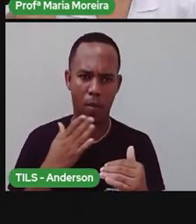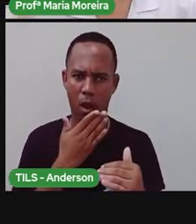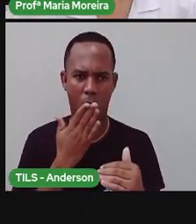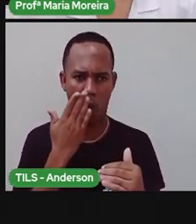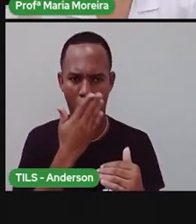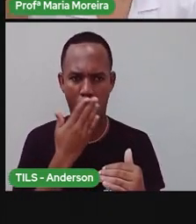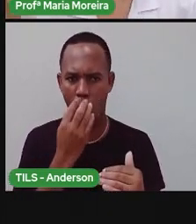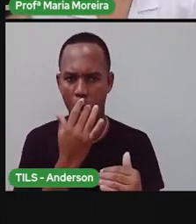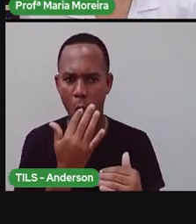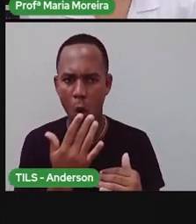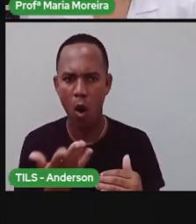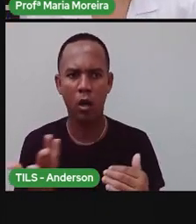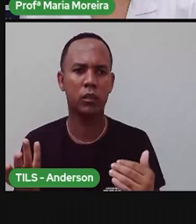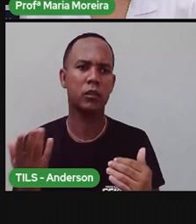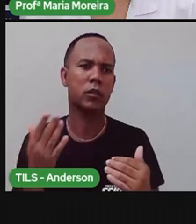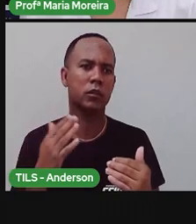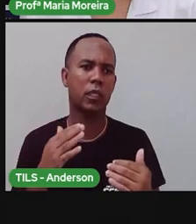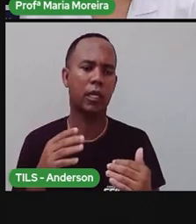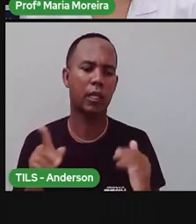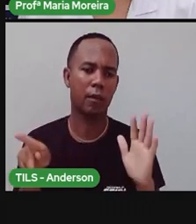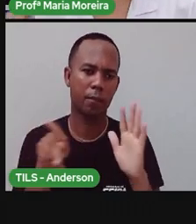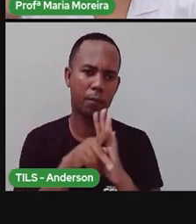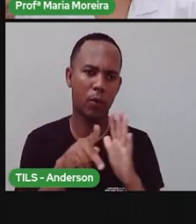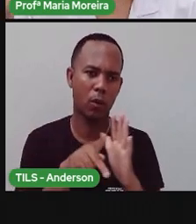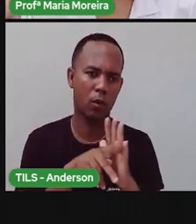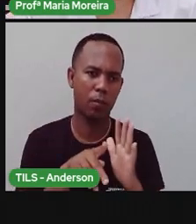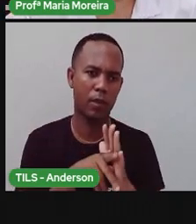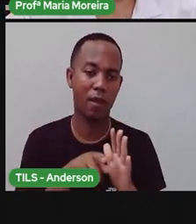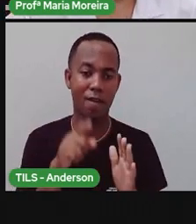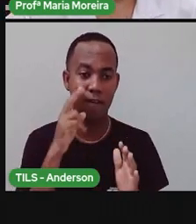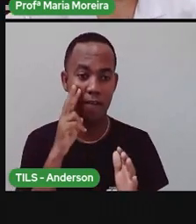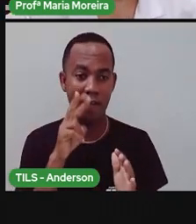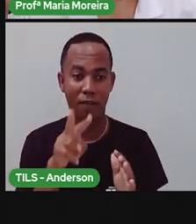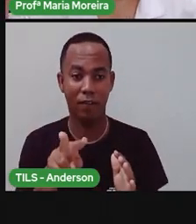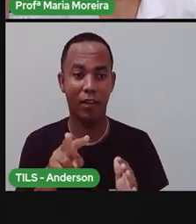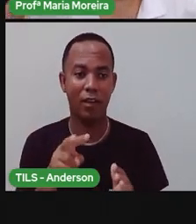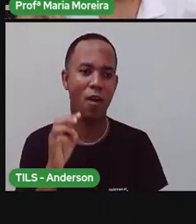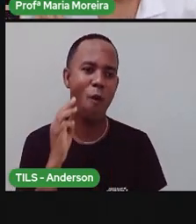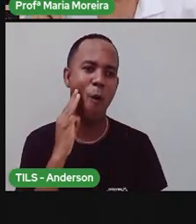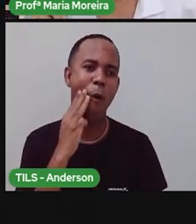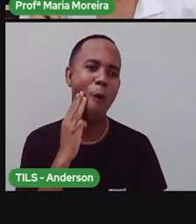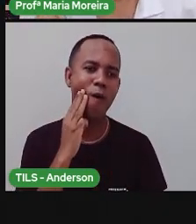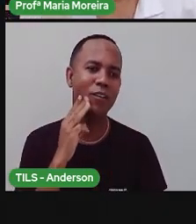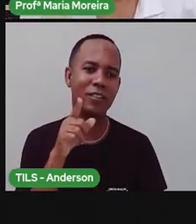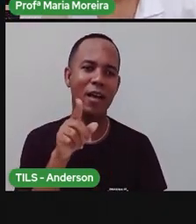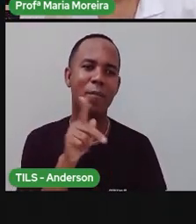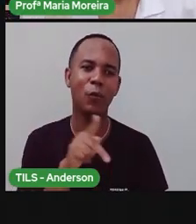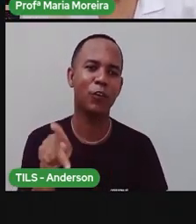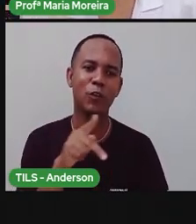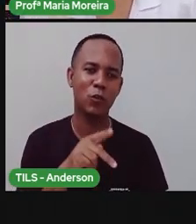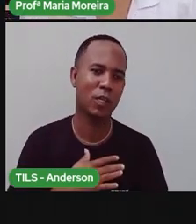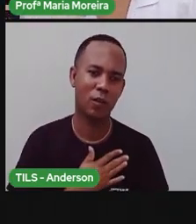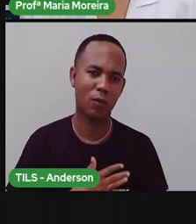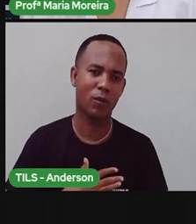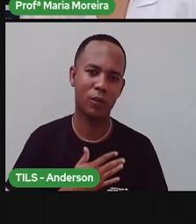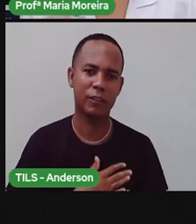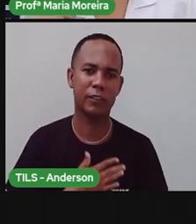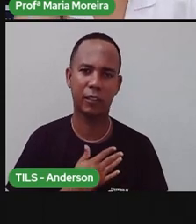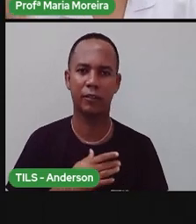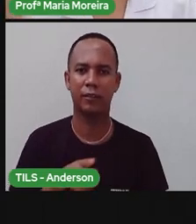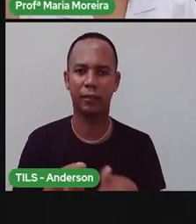Então, é o que? Isso já faz parte da minha identidade. As pessoas, quando veem uma coisa cor de rosa, lembram de quem? De Pró Maria. Bom,